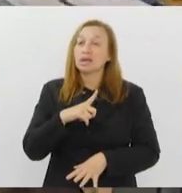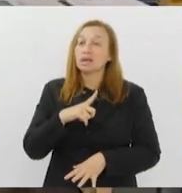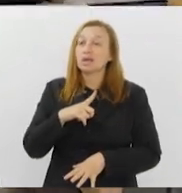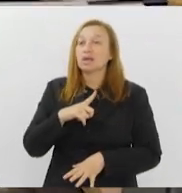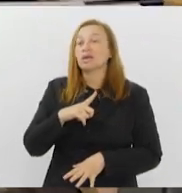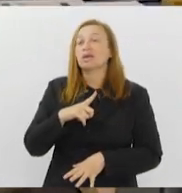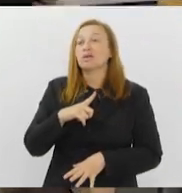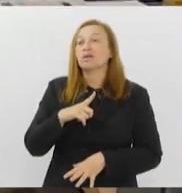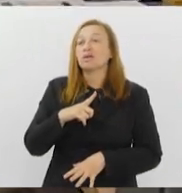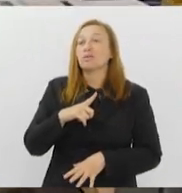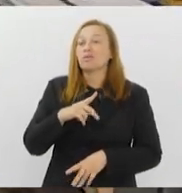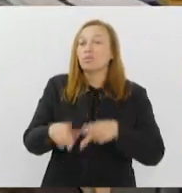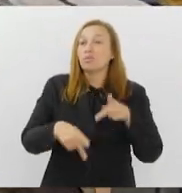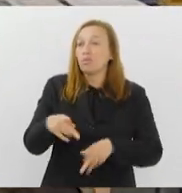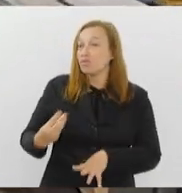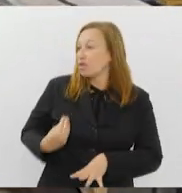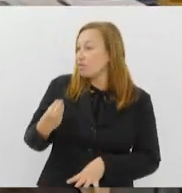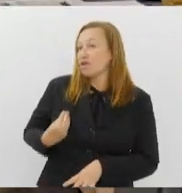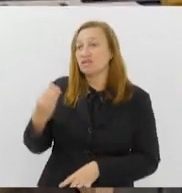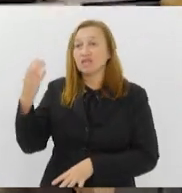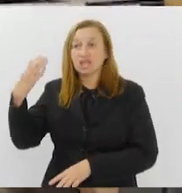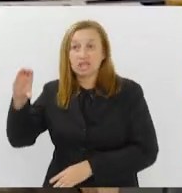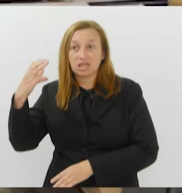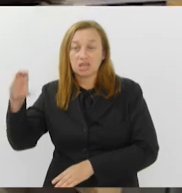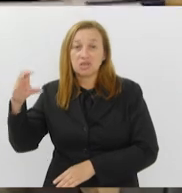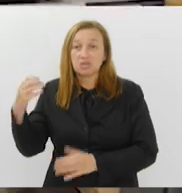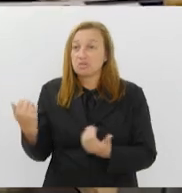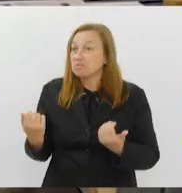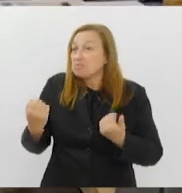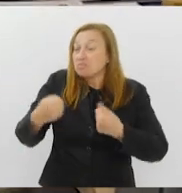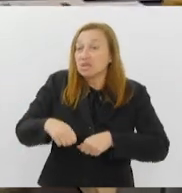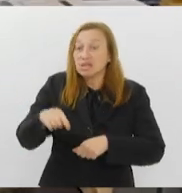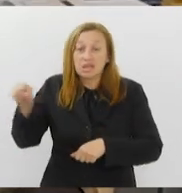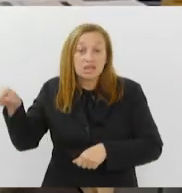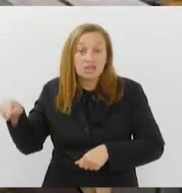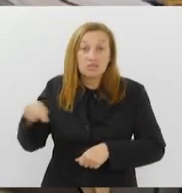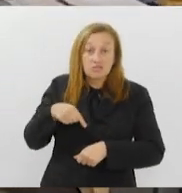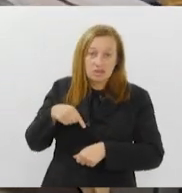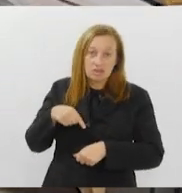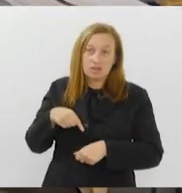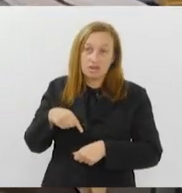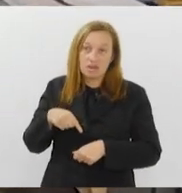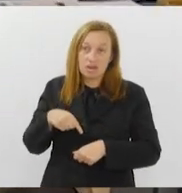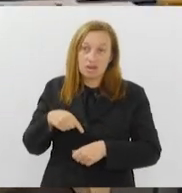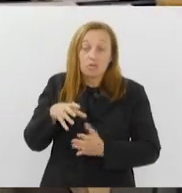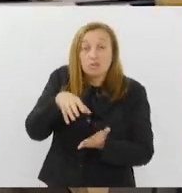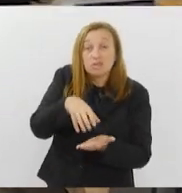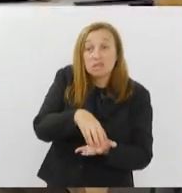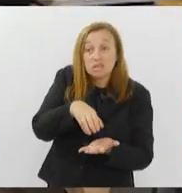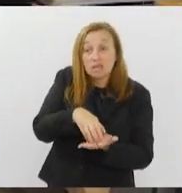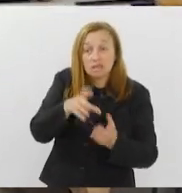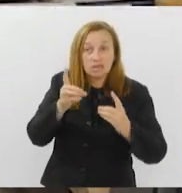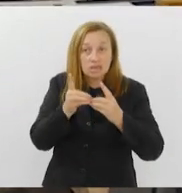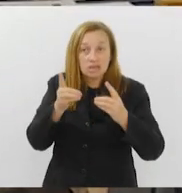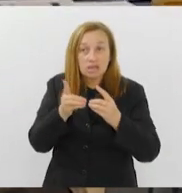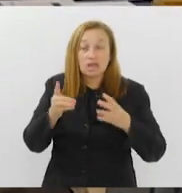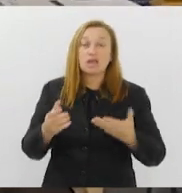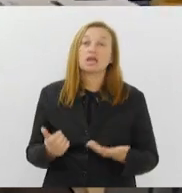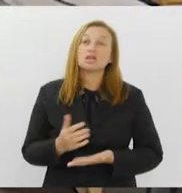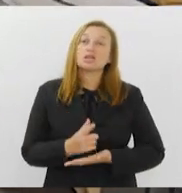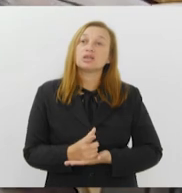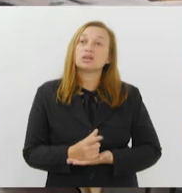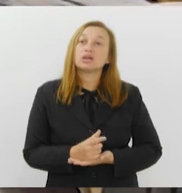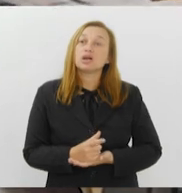não necessitarem de vir aqui ao nosso centro de atendimento. Porque a gente leva todos os serviços